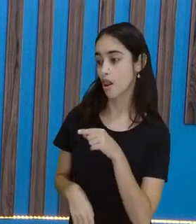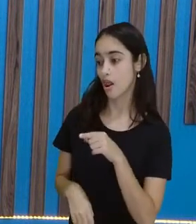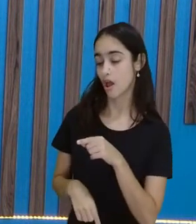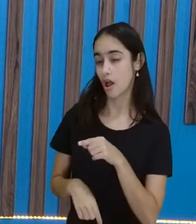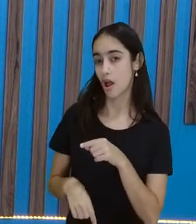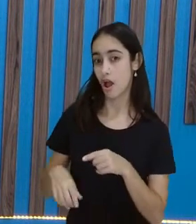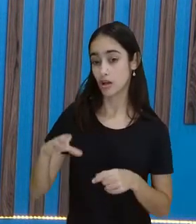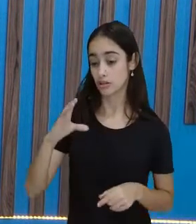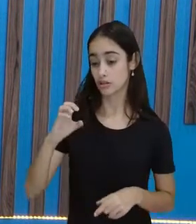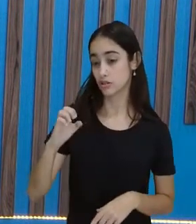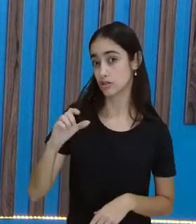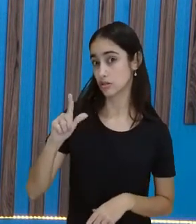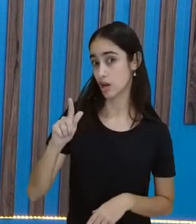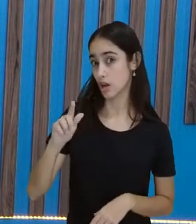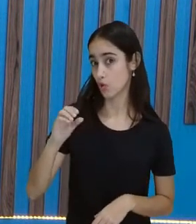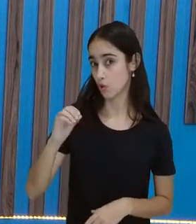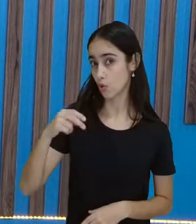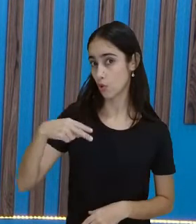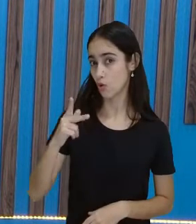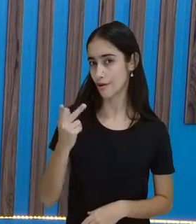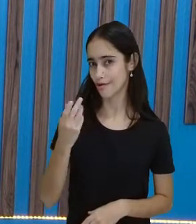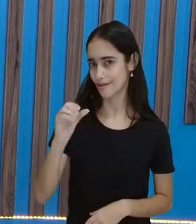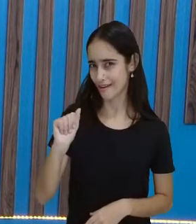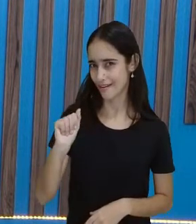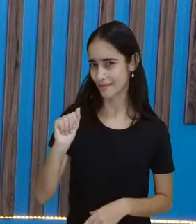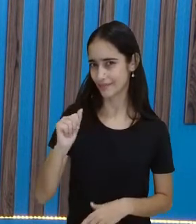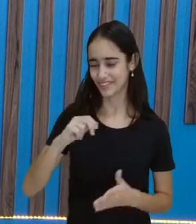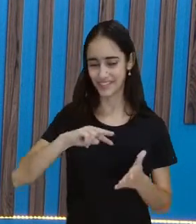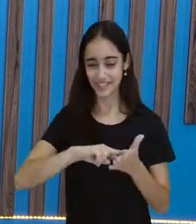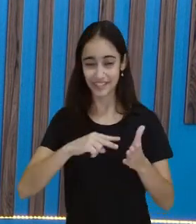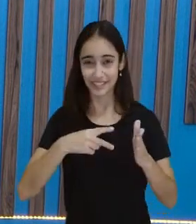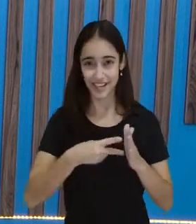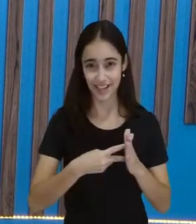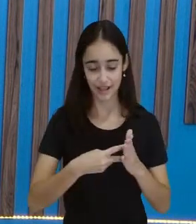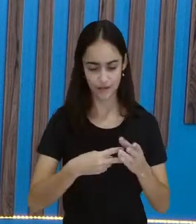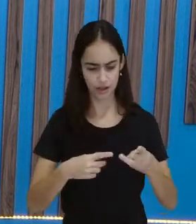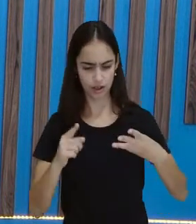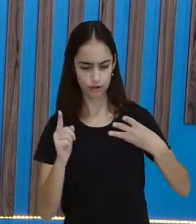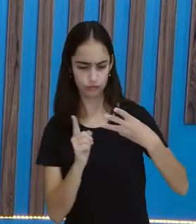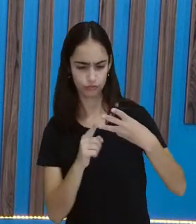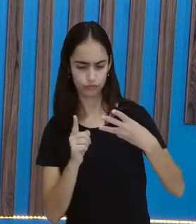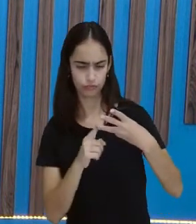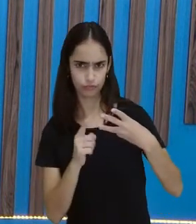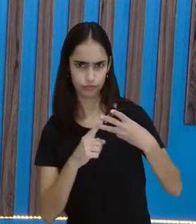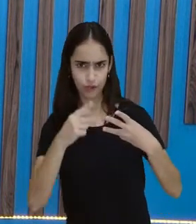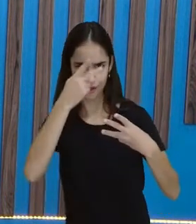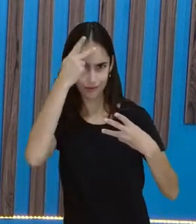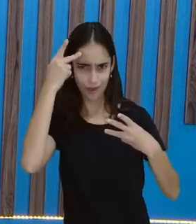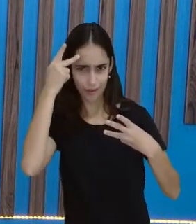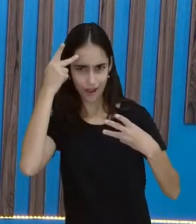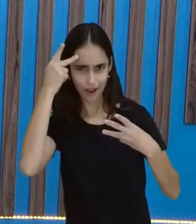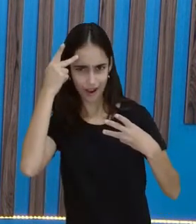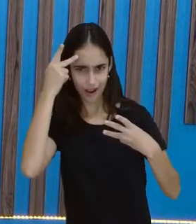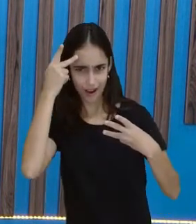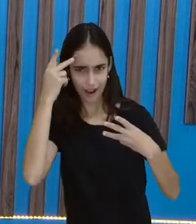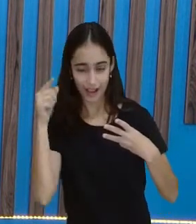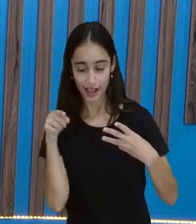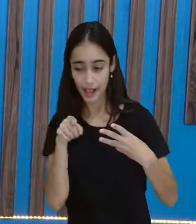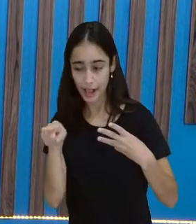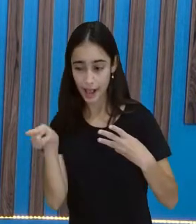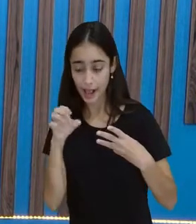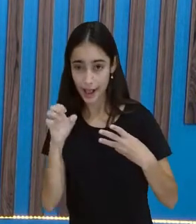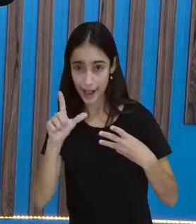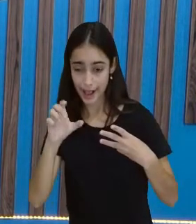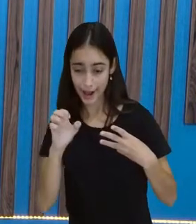terceira pessoa. Ele estava na floresta, a cegonha estava